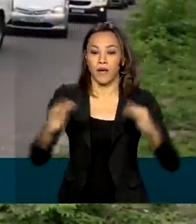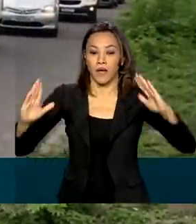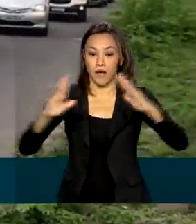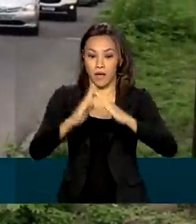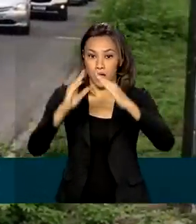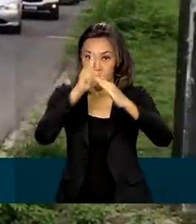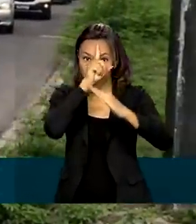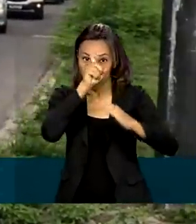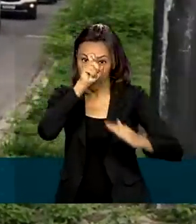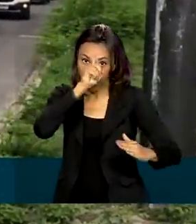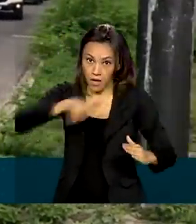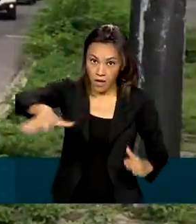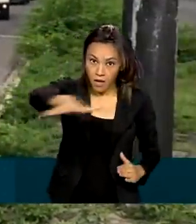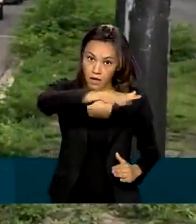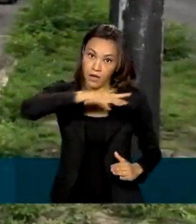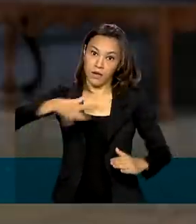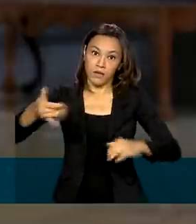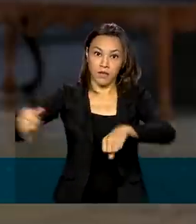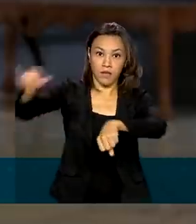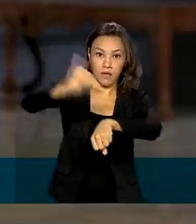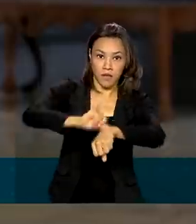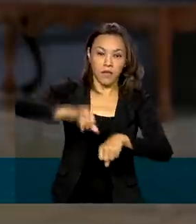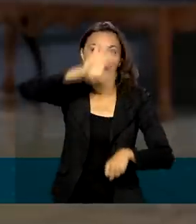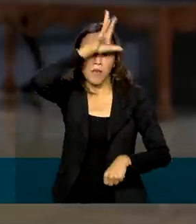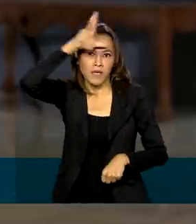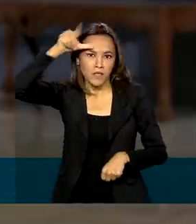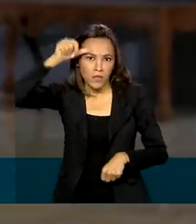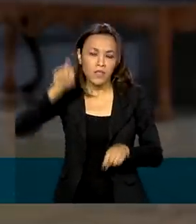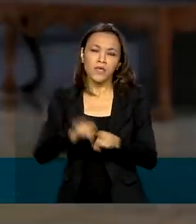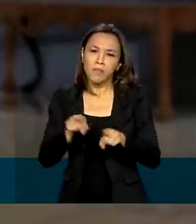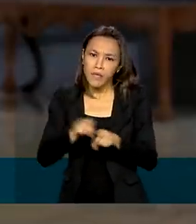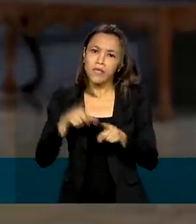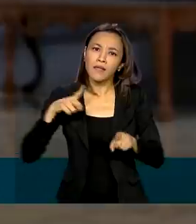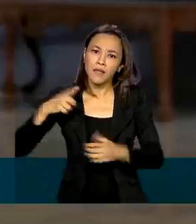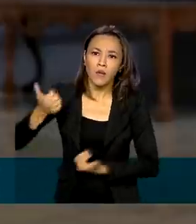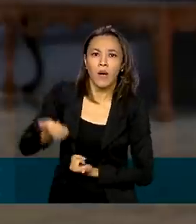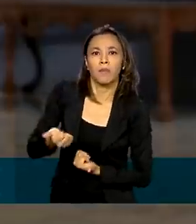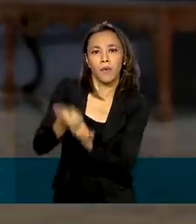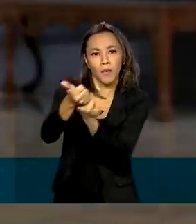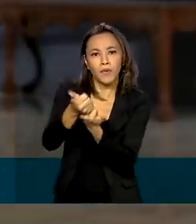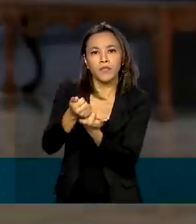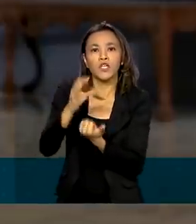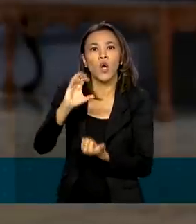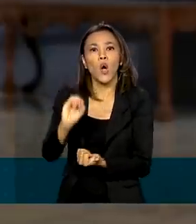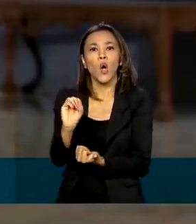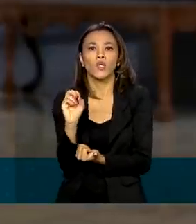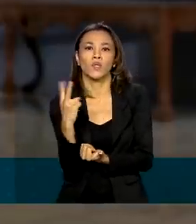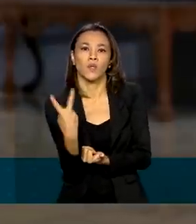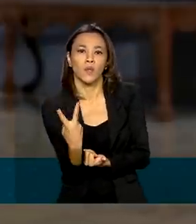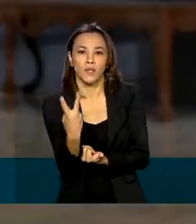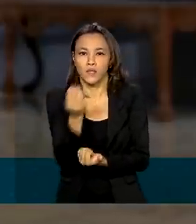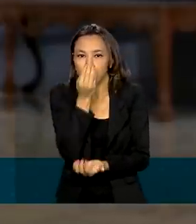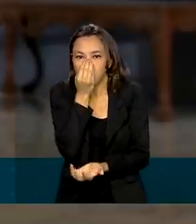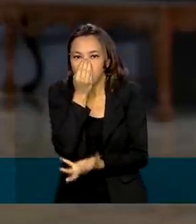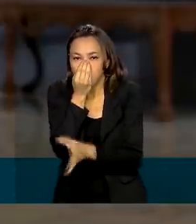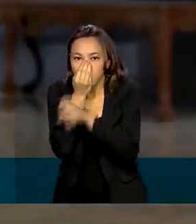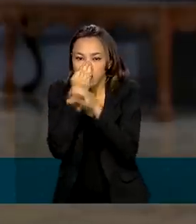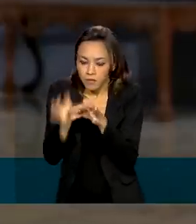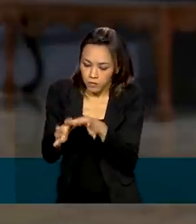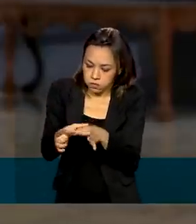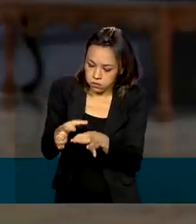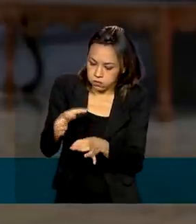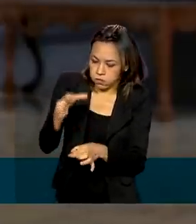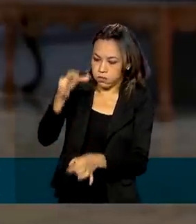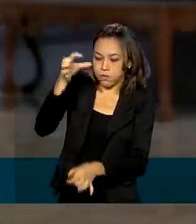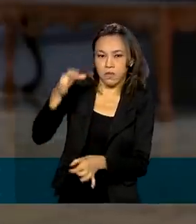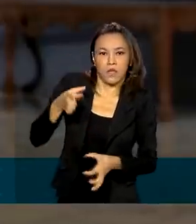disso, hospitais e unidades de saúde estão recebendo um reforço de usinas de oxigênio que estão sendo montadas no estado. Parte